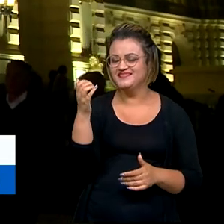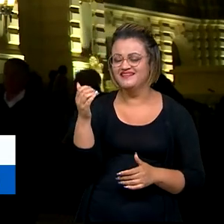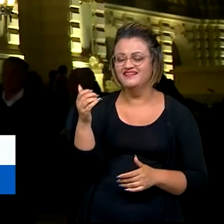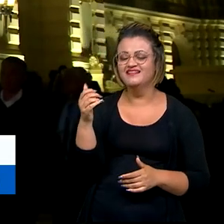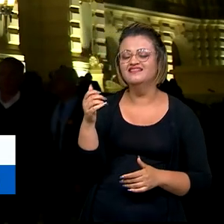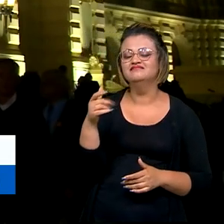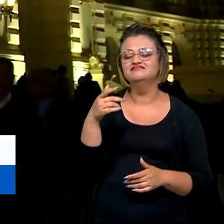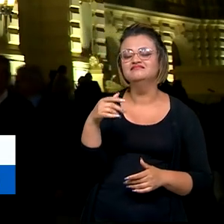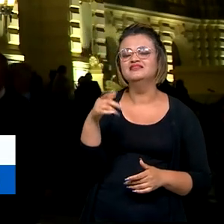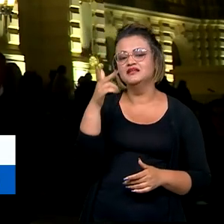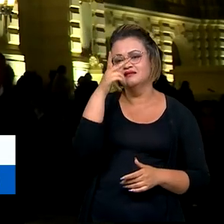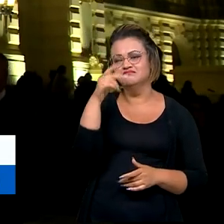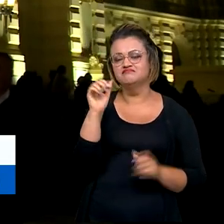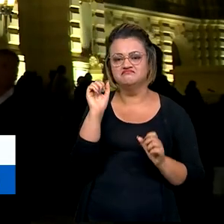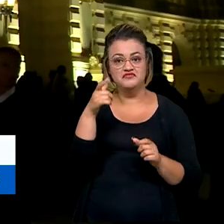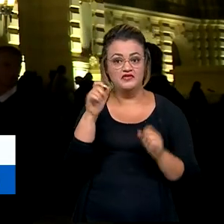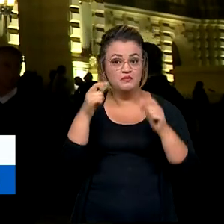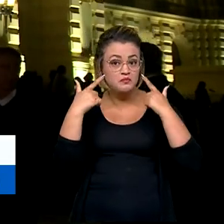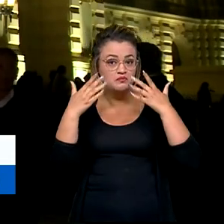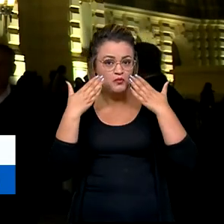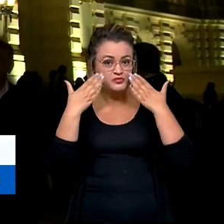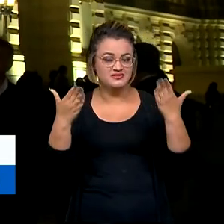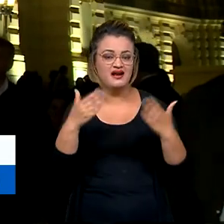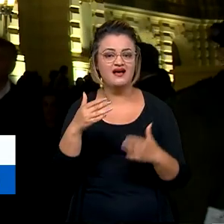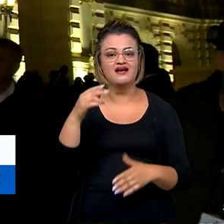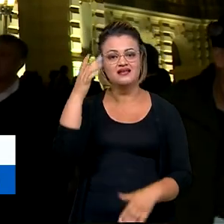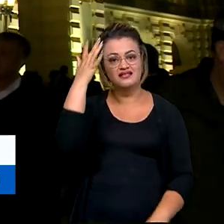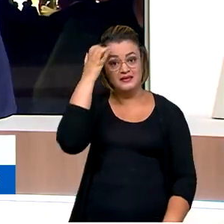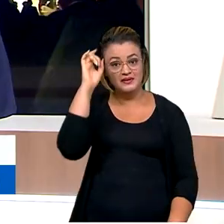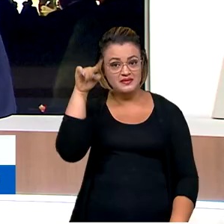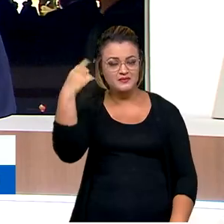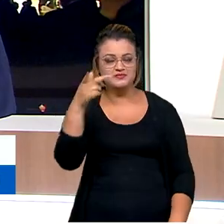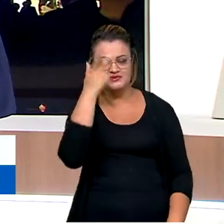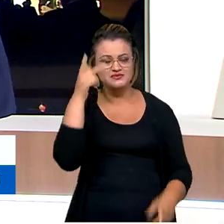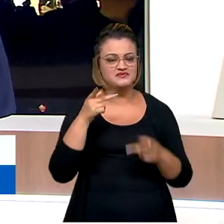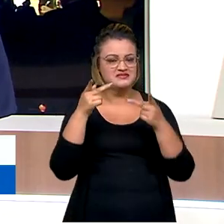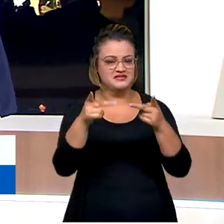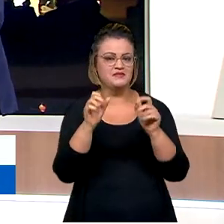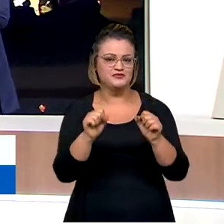para o público depois de amanhã, mas aí eu volto para contar esses detalhes. Paulo e Catiucia. Certo. Obrigada, Vanessa. Até já. Obrigada. Obrigada.